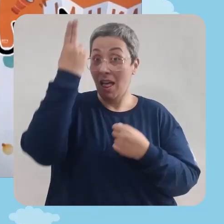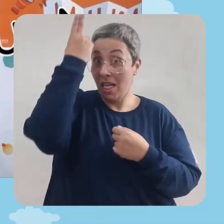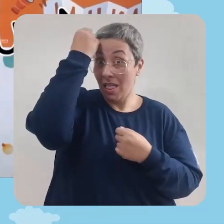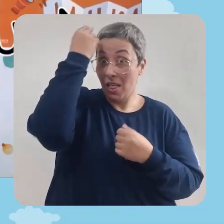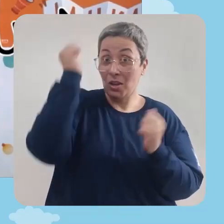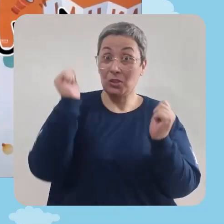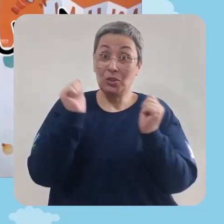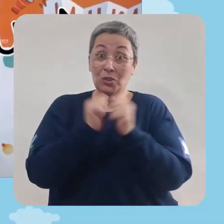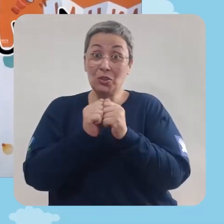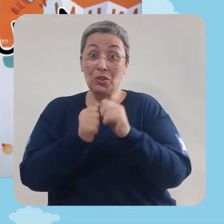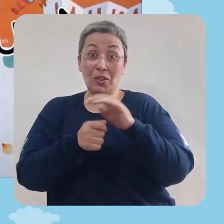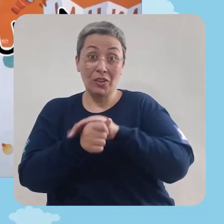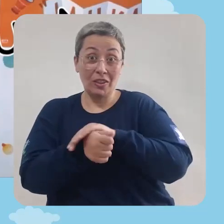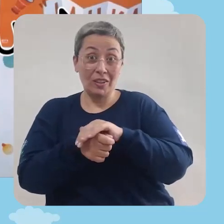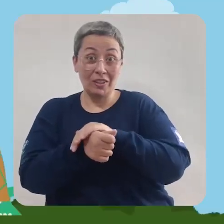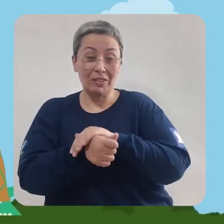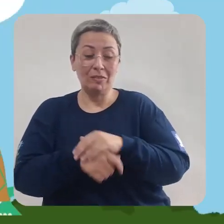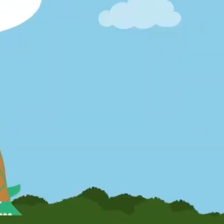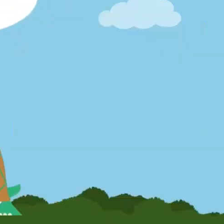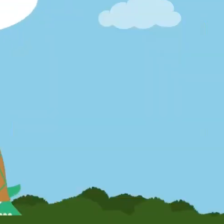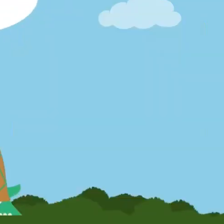e a Tartaruga.